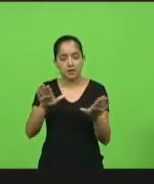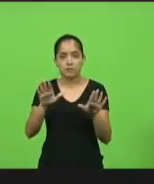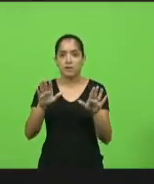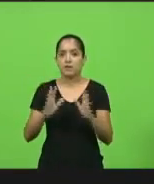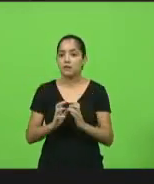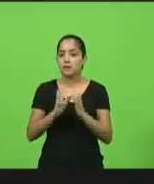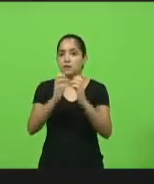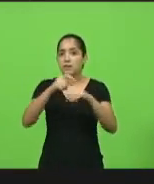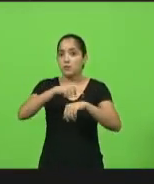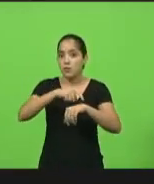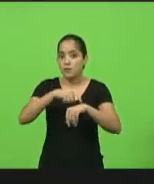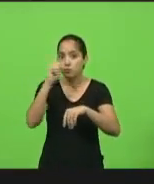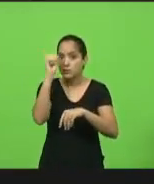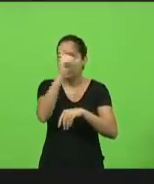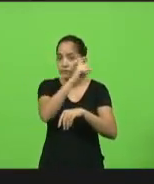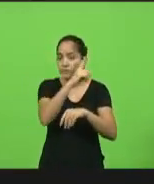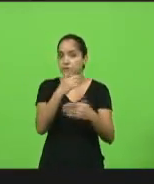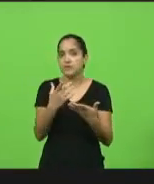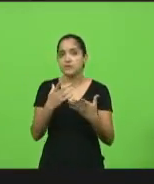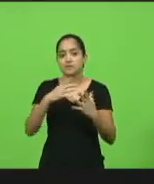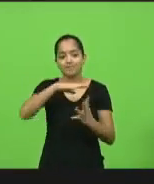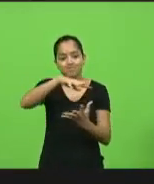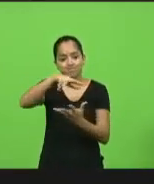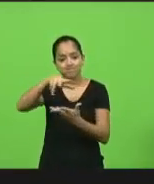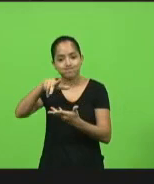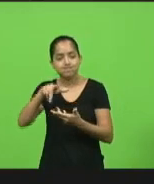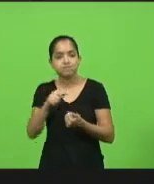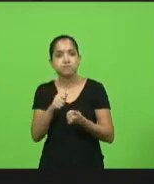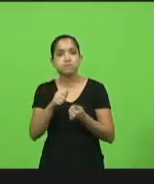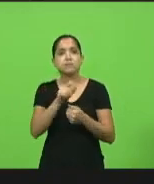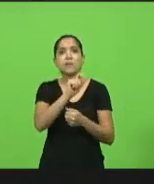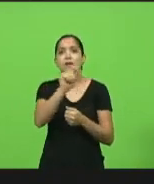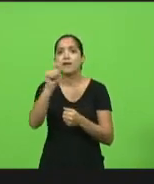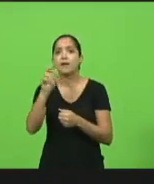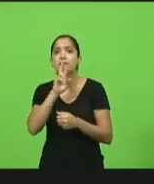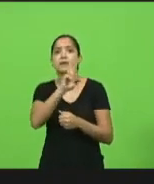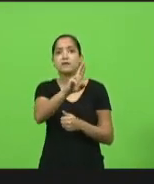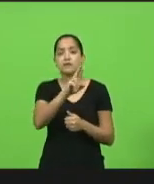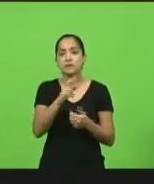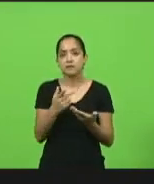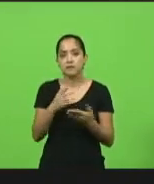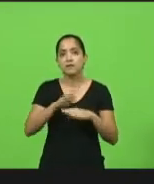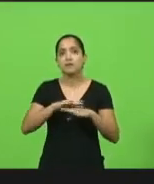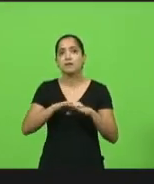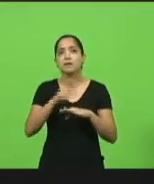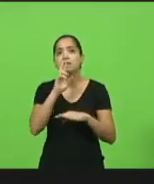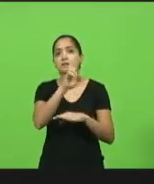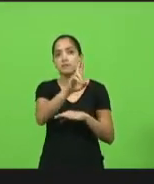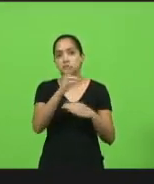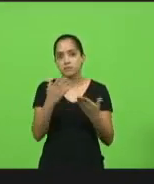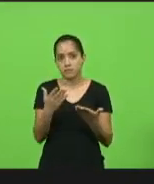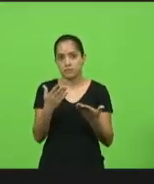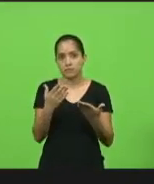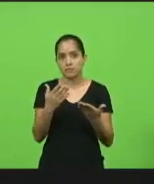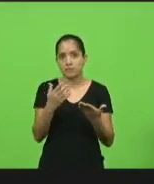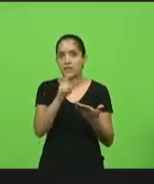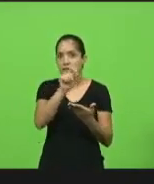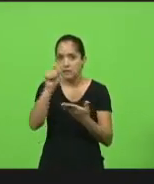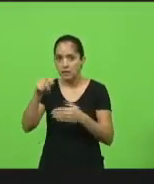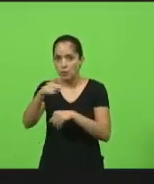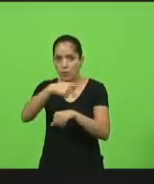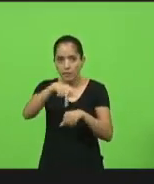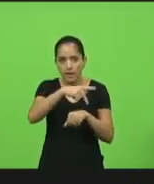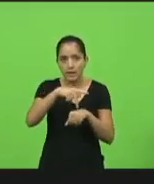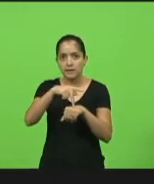crise, uma crise sanitária mundial. Quem tem a resposta? Quem tem a resposta pra tudo? Teve algum país no mundo que tem a resposta,